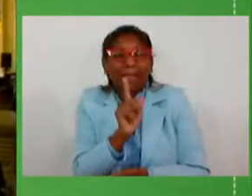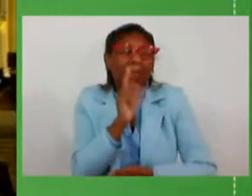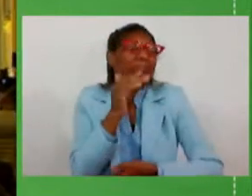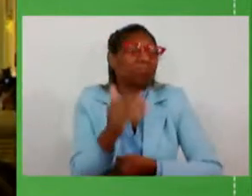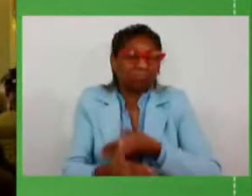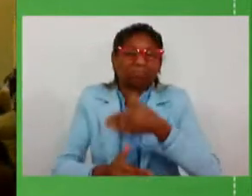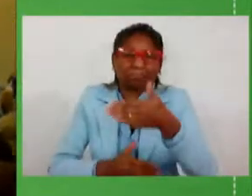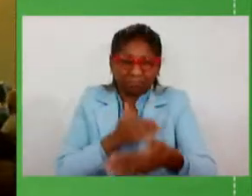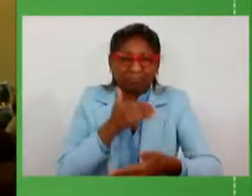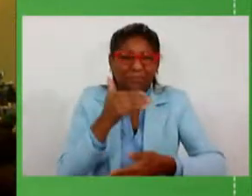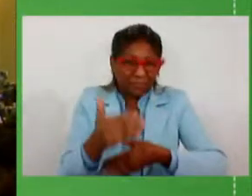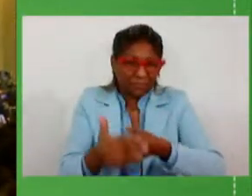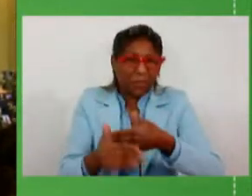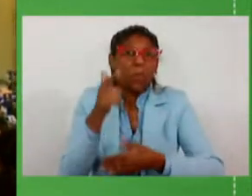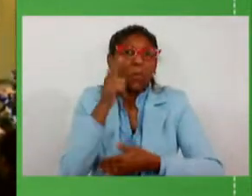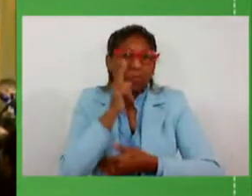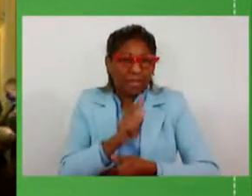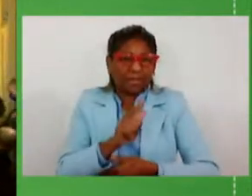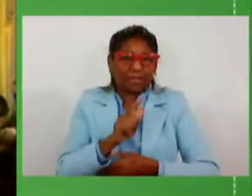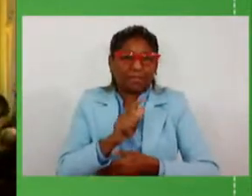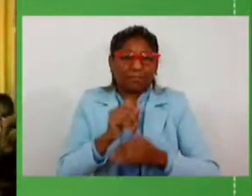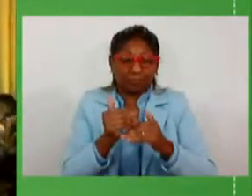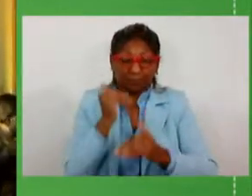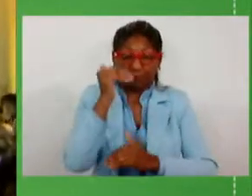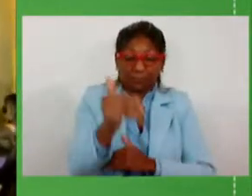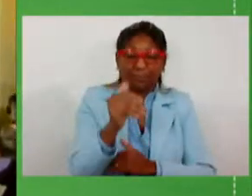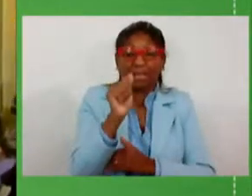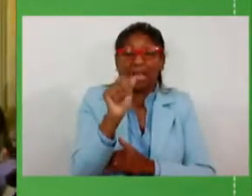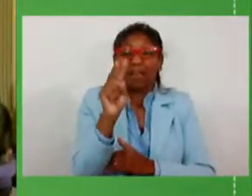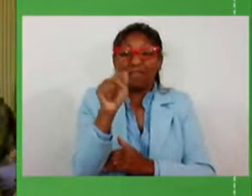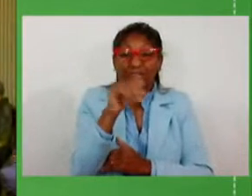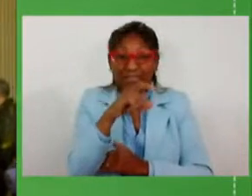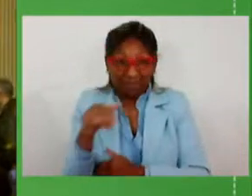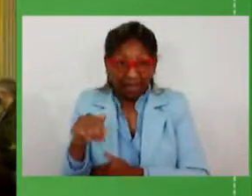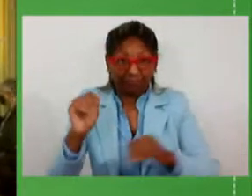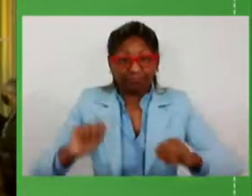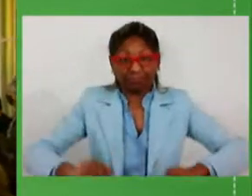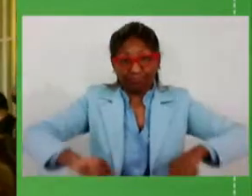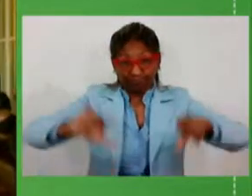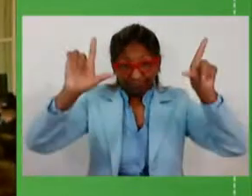desenvolvimento. O avançar, que eu peço que jogue aqui na tela o PPT, por favor,